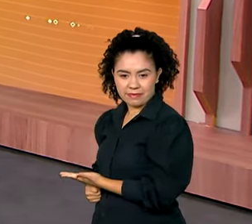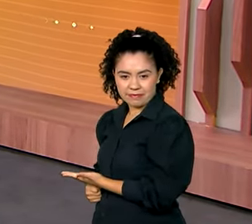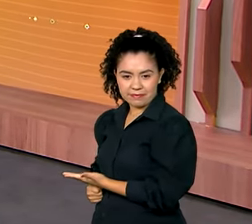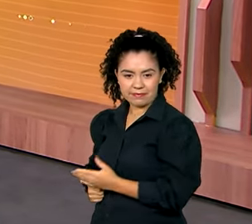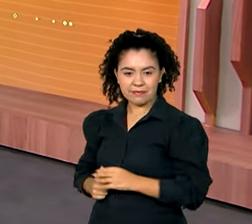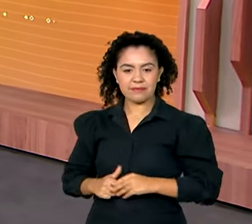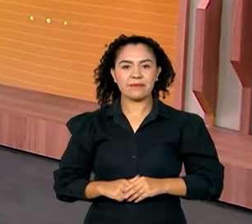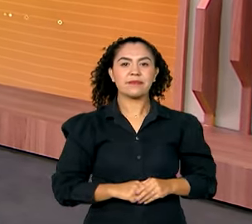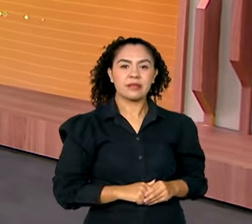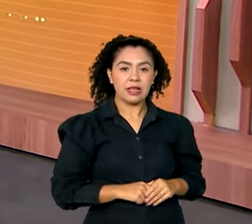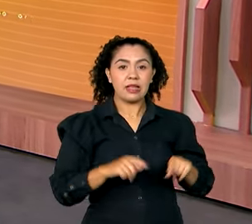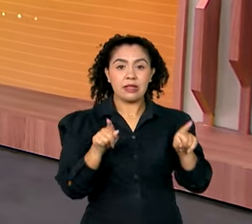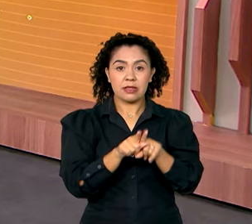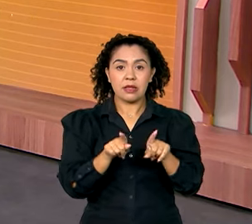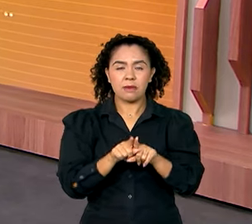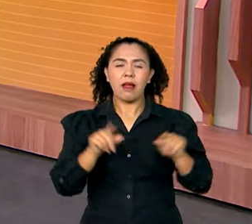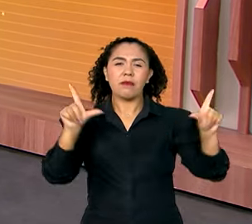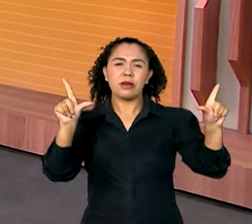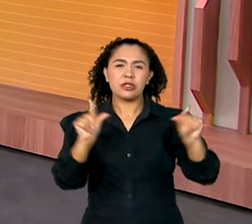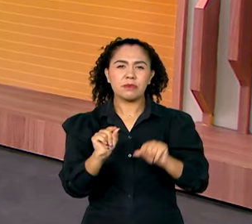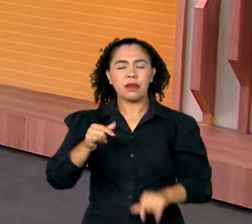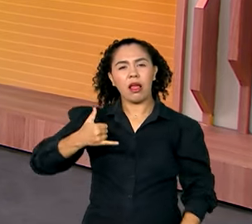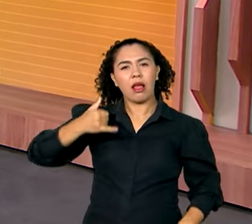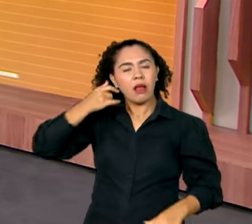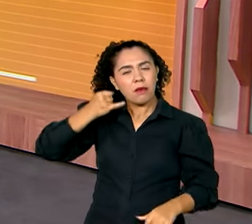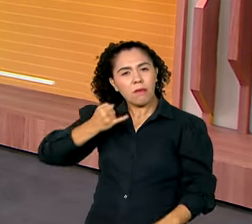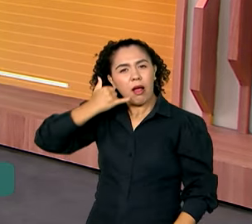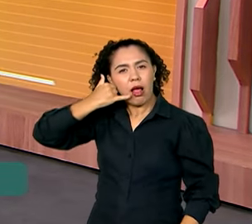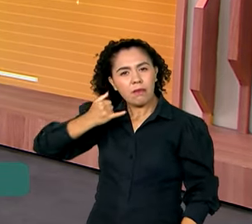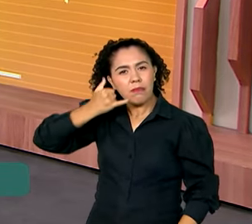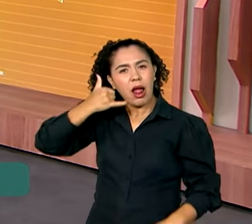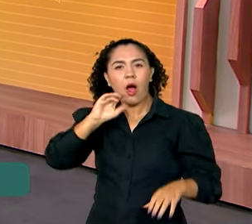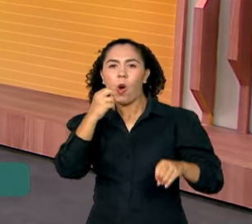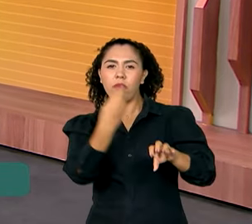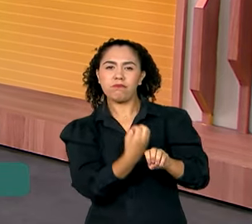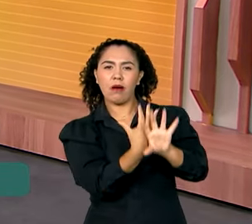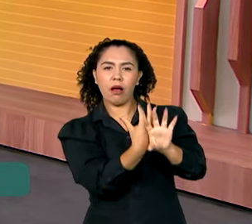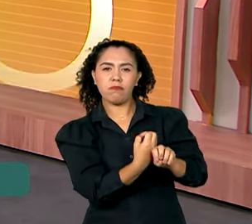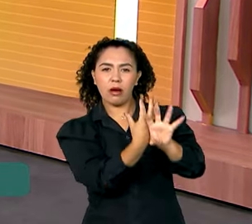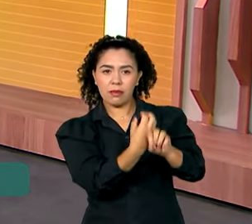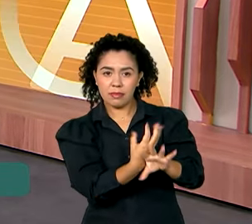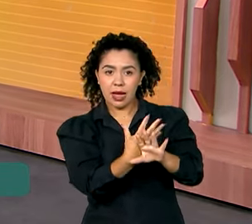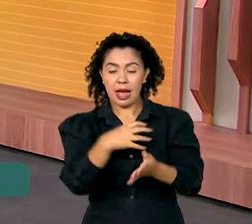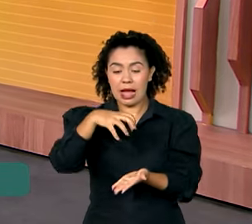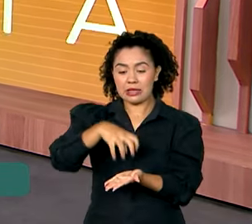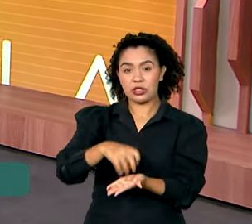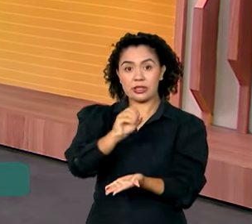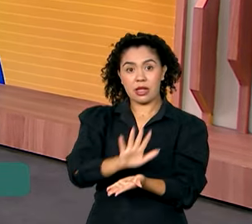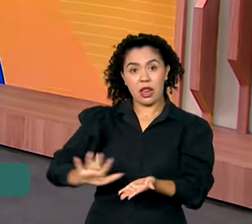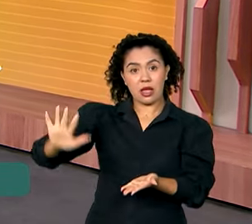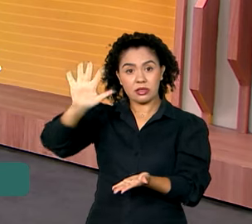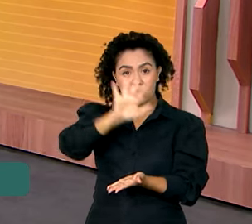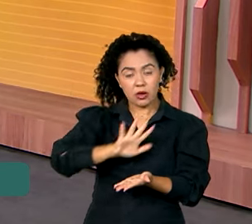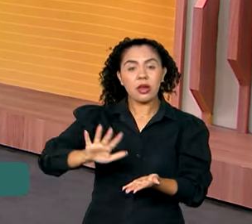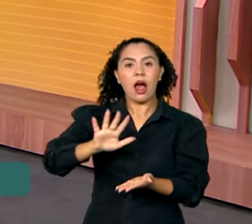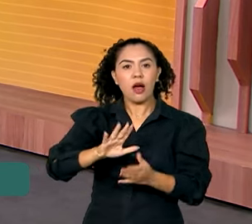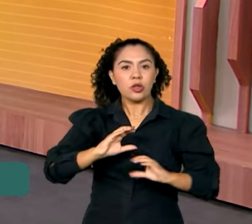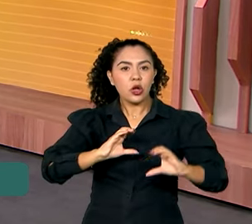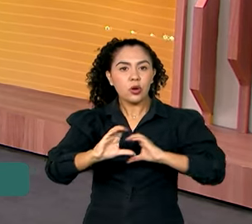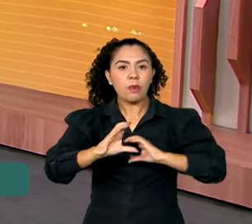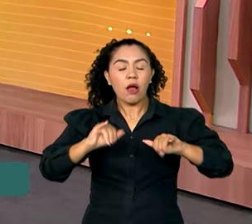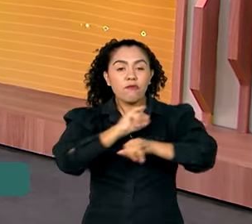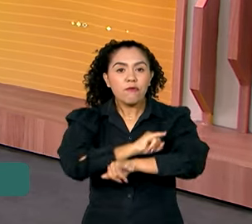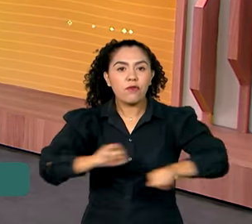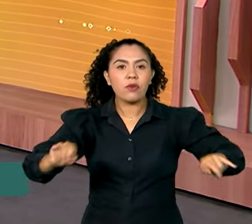para reduzir o grande volume de chamadas de telemarketing indesejadas, a Agência Nacional de Telecomunicações informou que vai ampliar